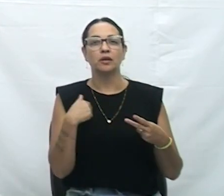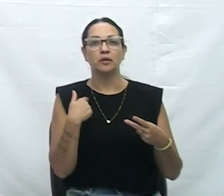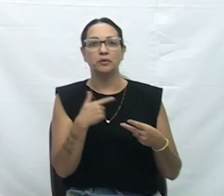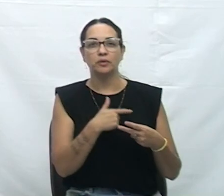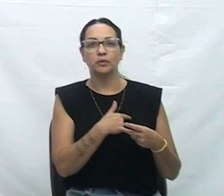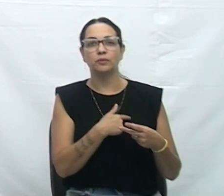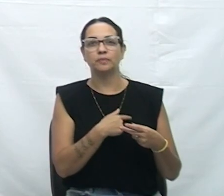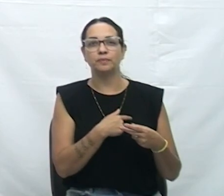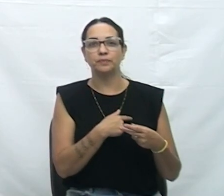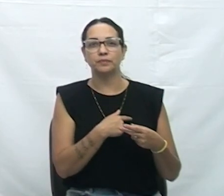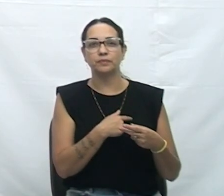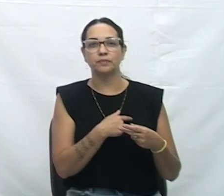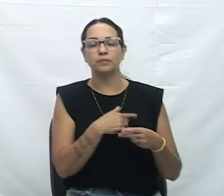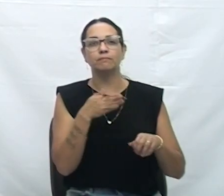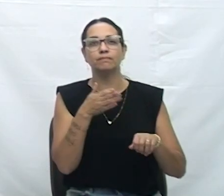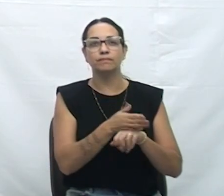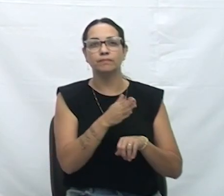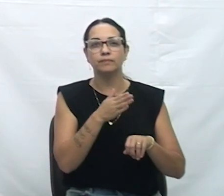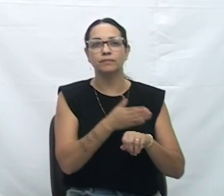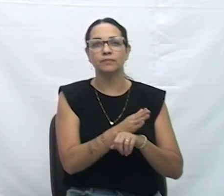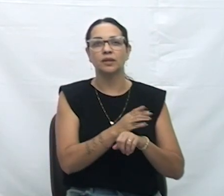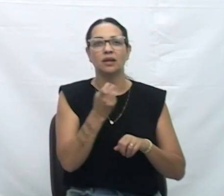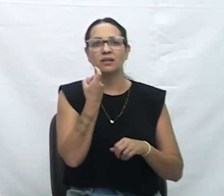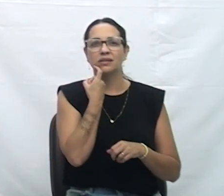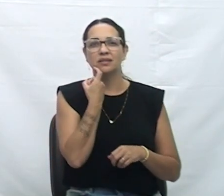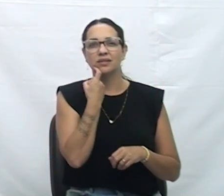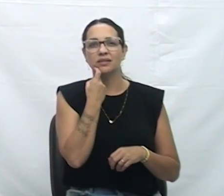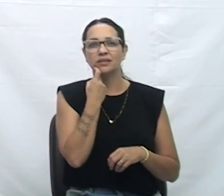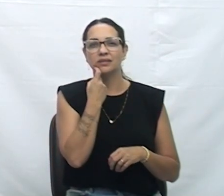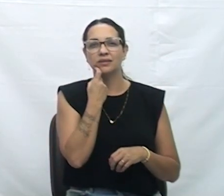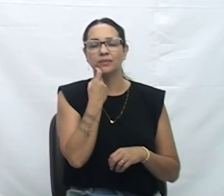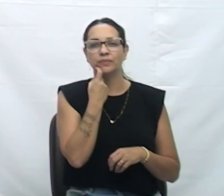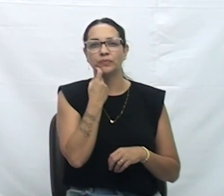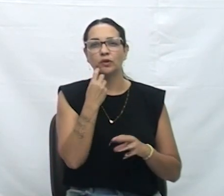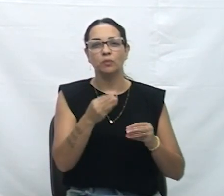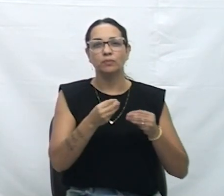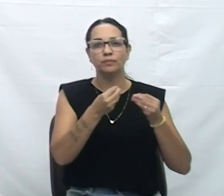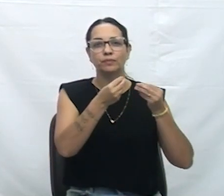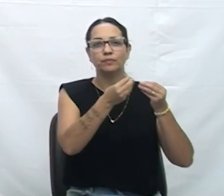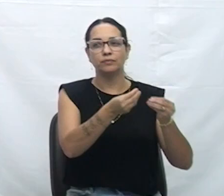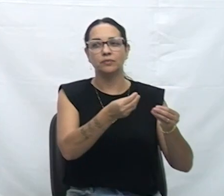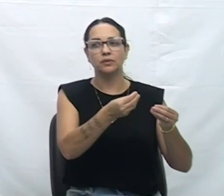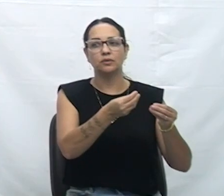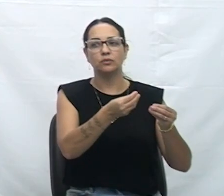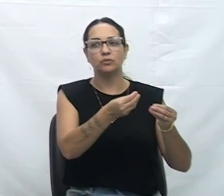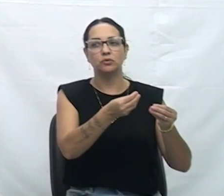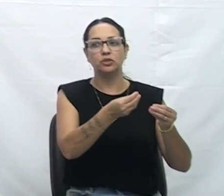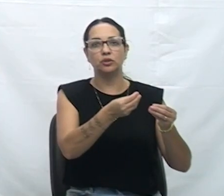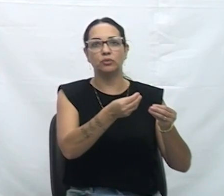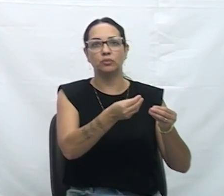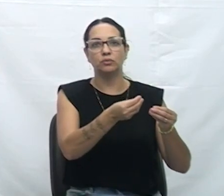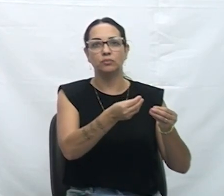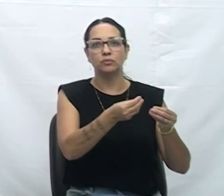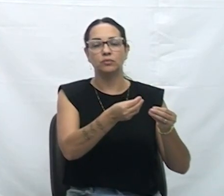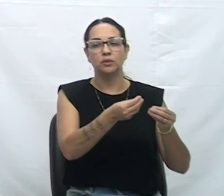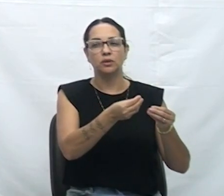de uma entrega, de um título que, na verdade, Criciúma recebeu